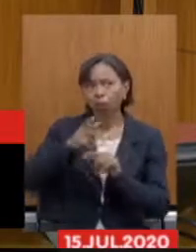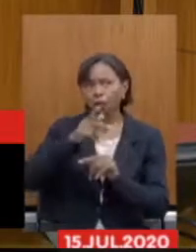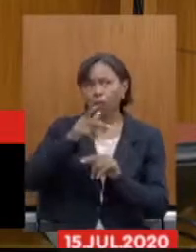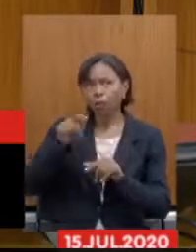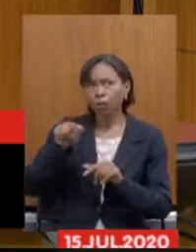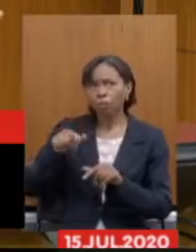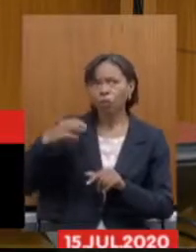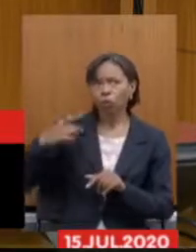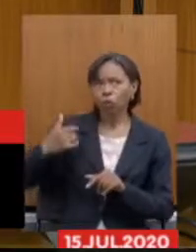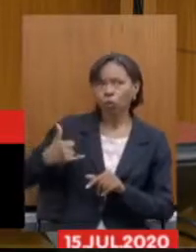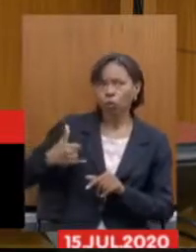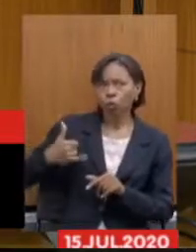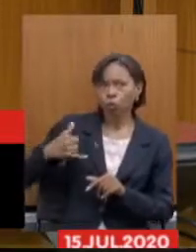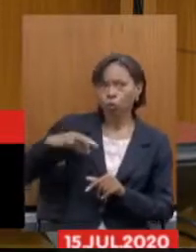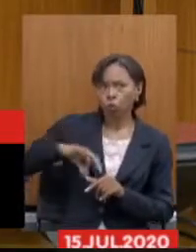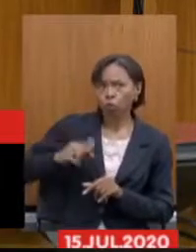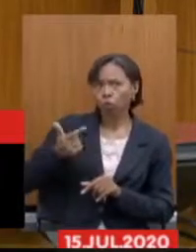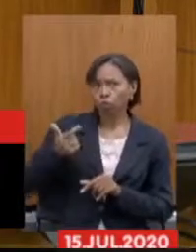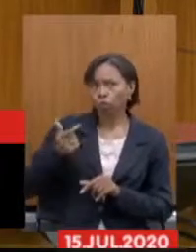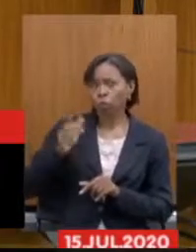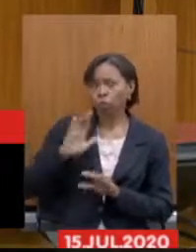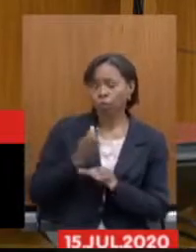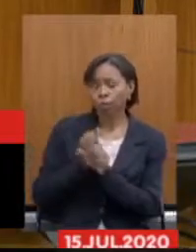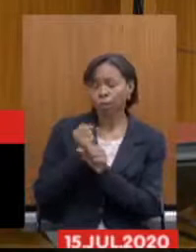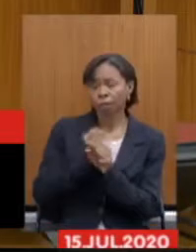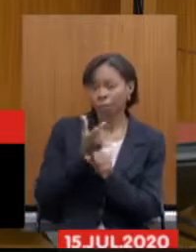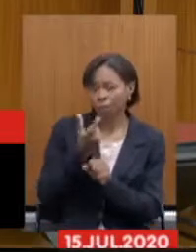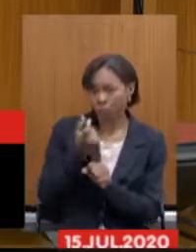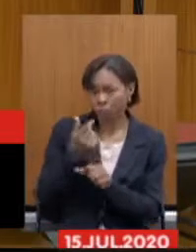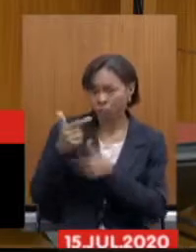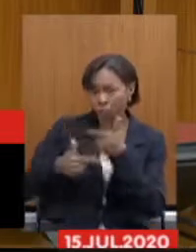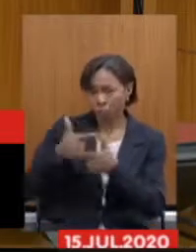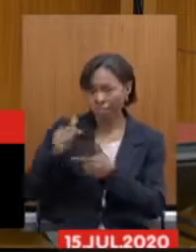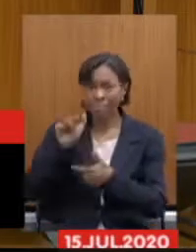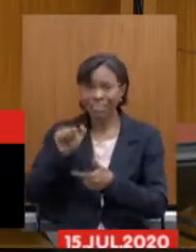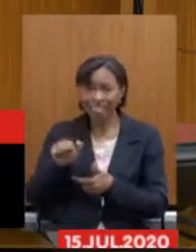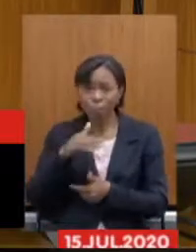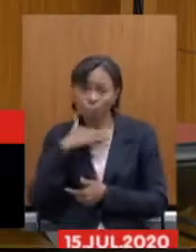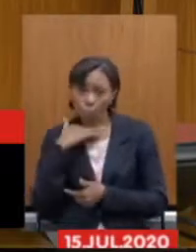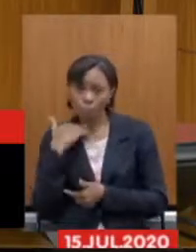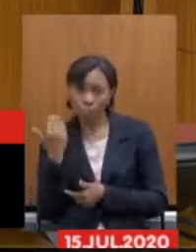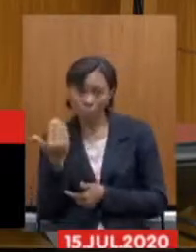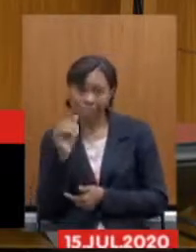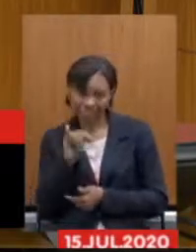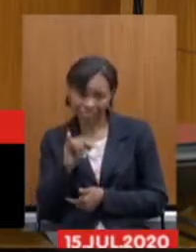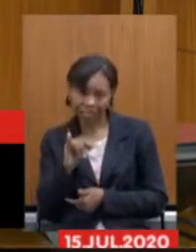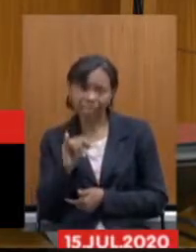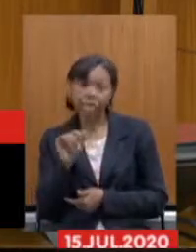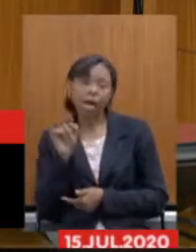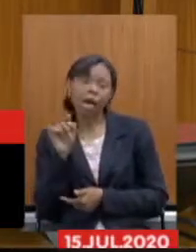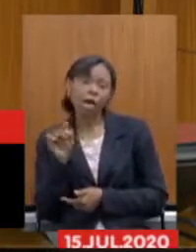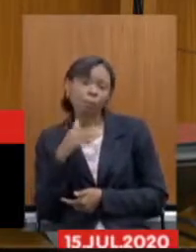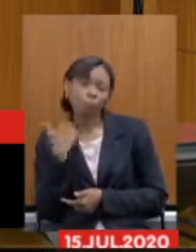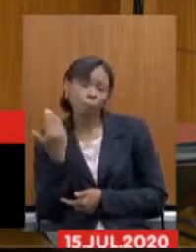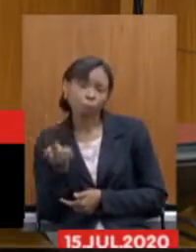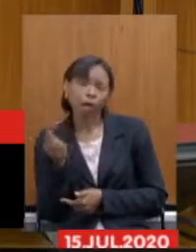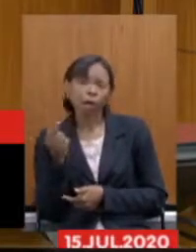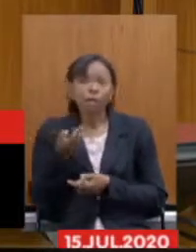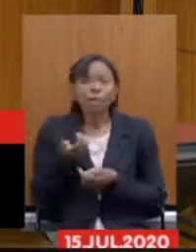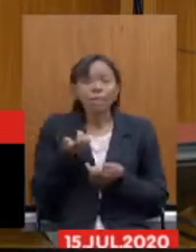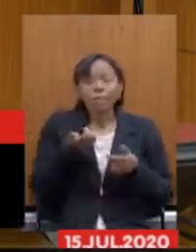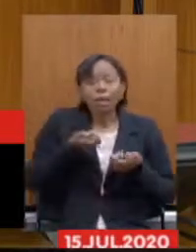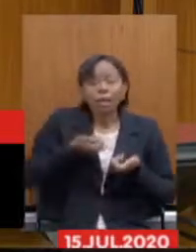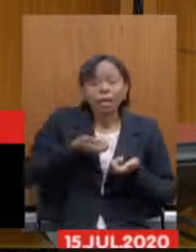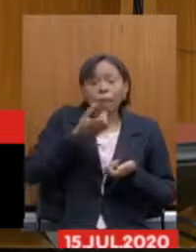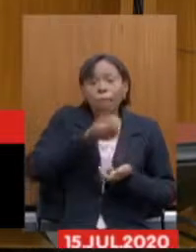reais, com 20 anos de carreira, esse servidor, falecendo, deixaria uma pensão de uma ordem de 2.500 reais.